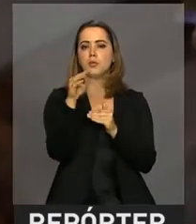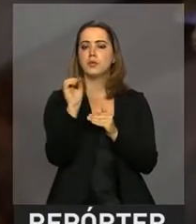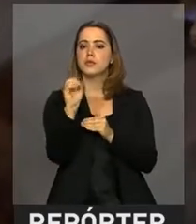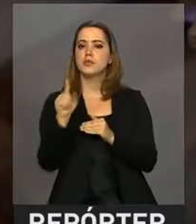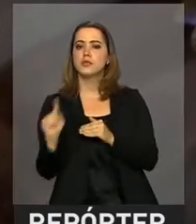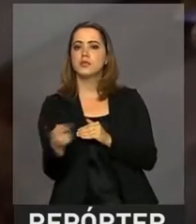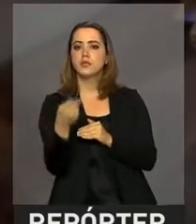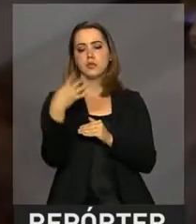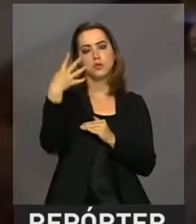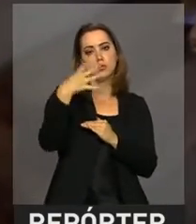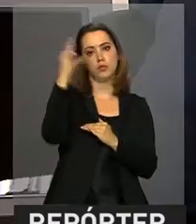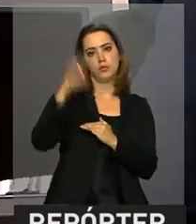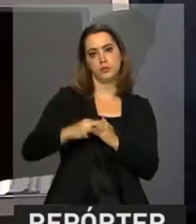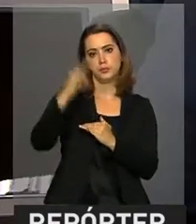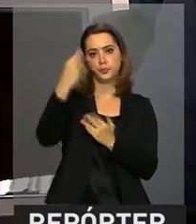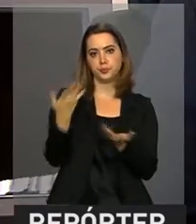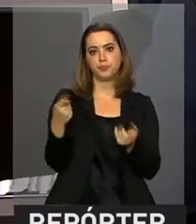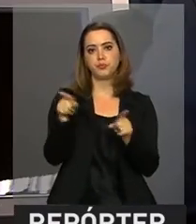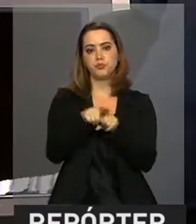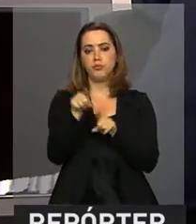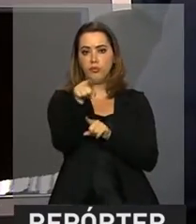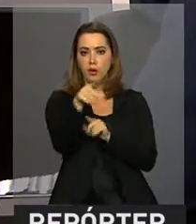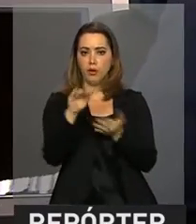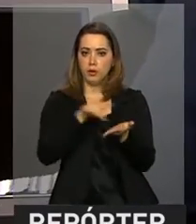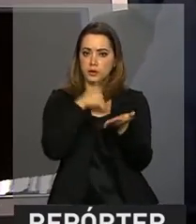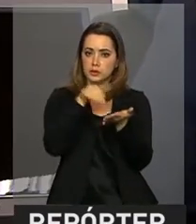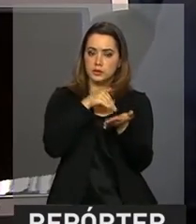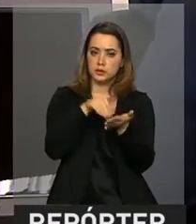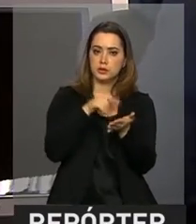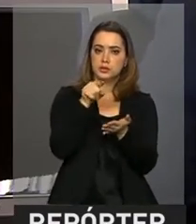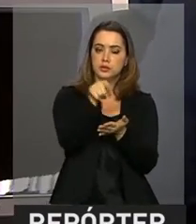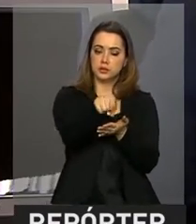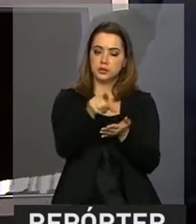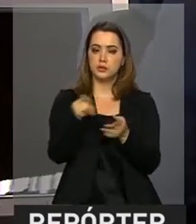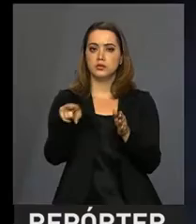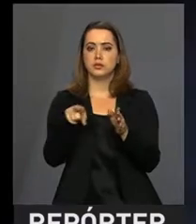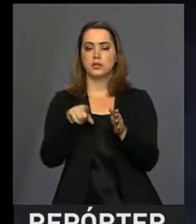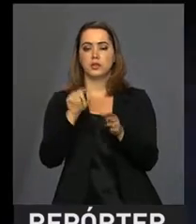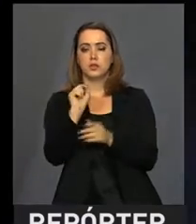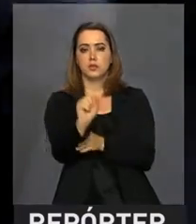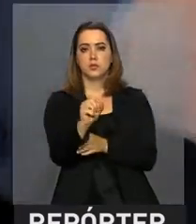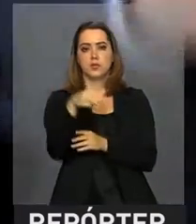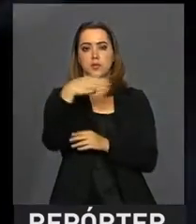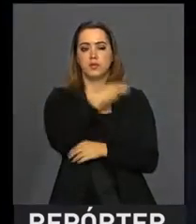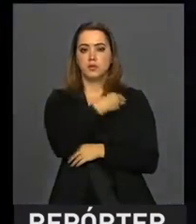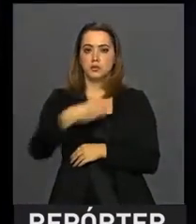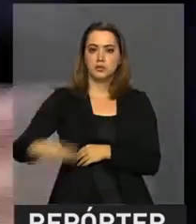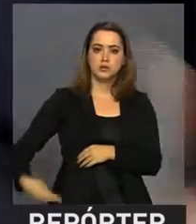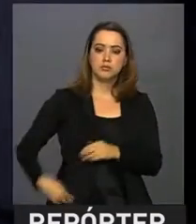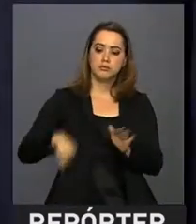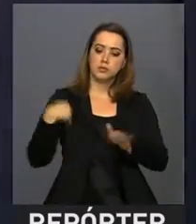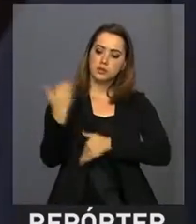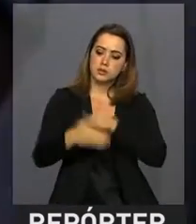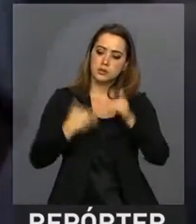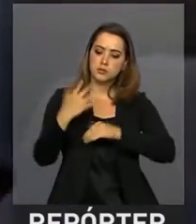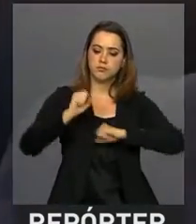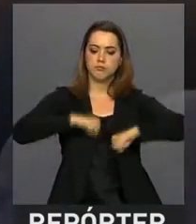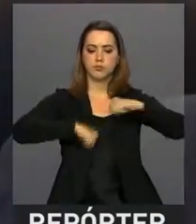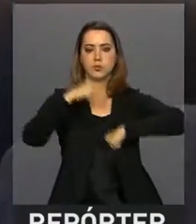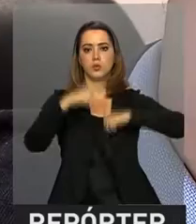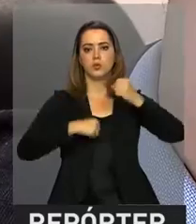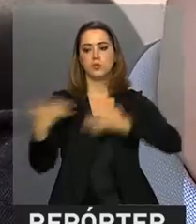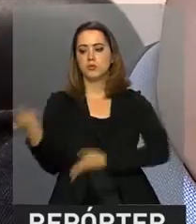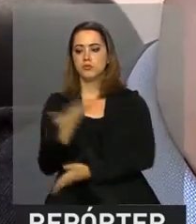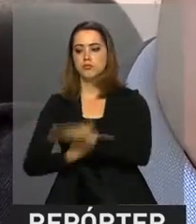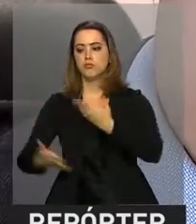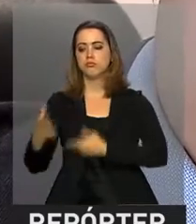0,4%. O secretário interino de Competitividade Industrial do Ministério do Desenvolvimento, Indústria e Comércio